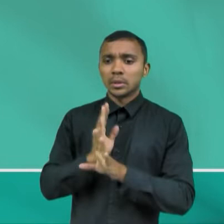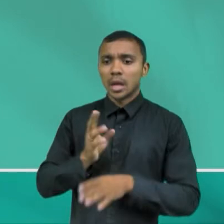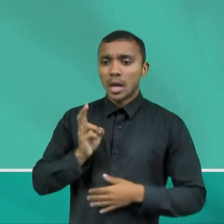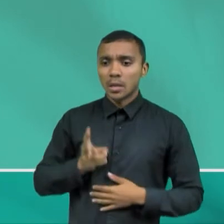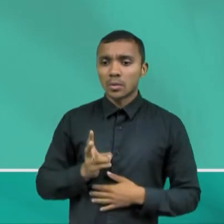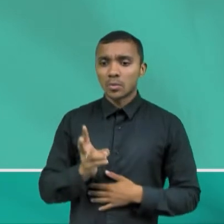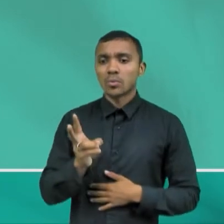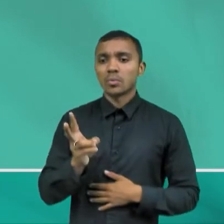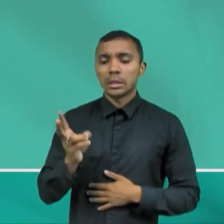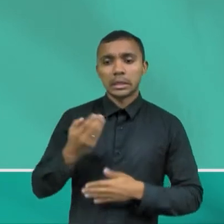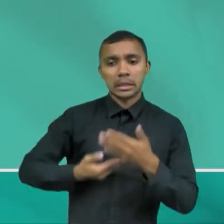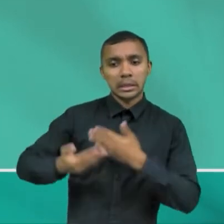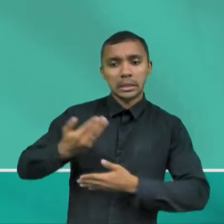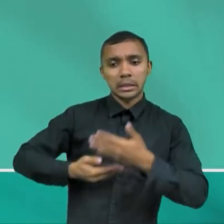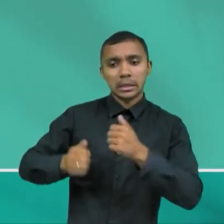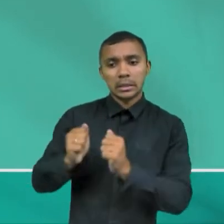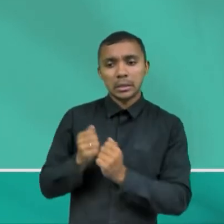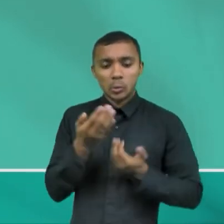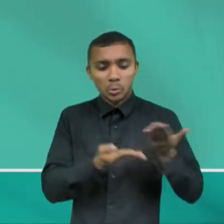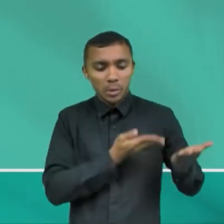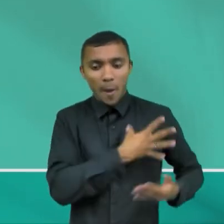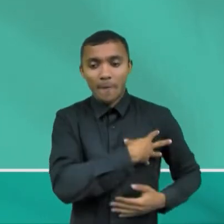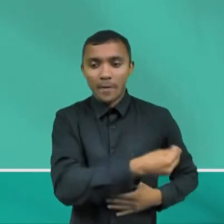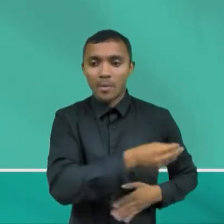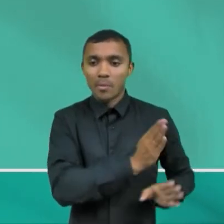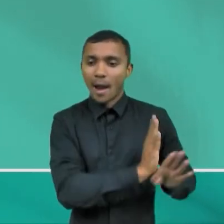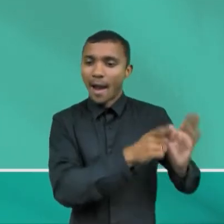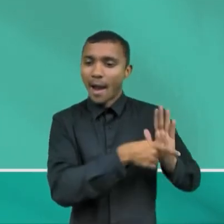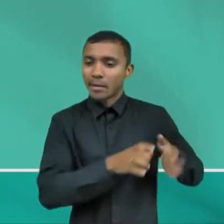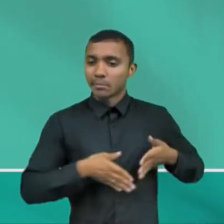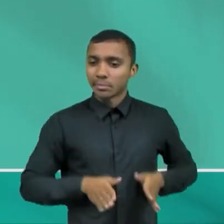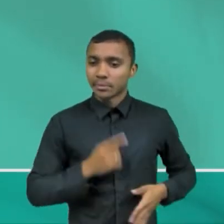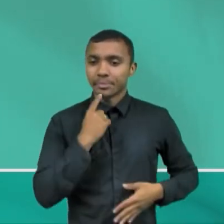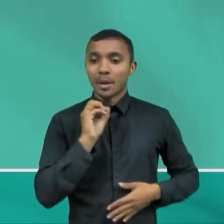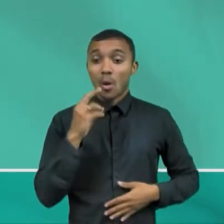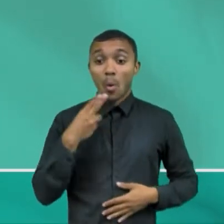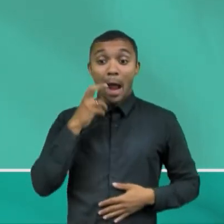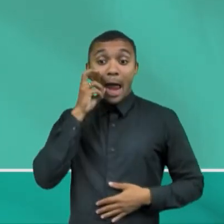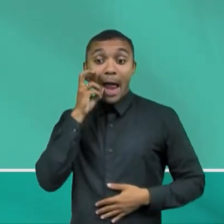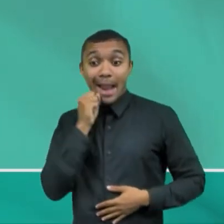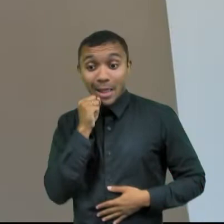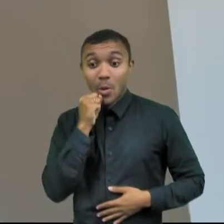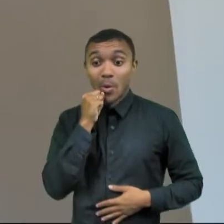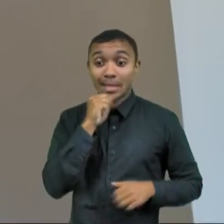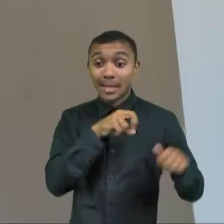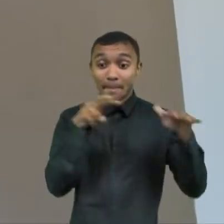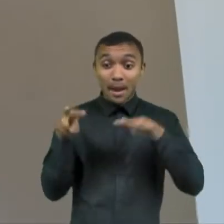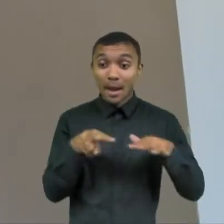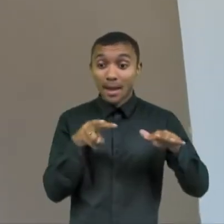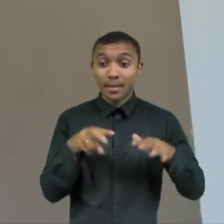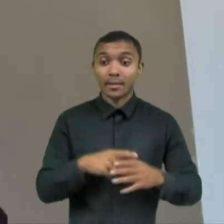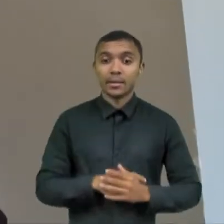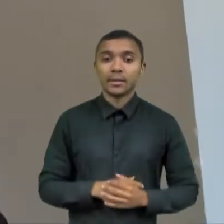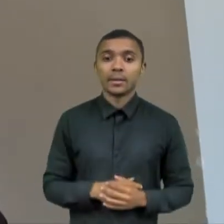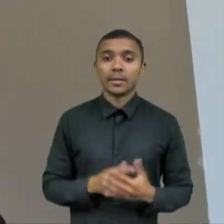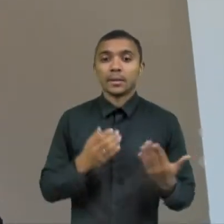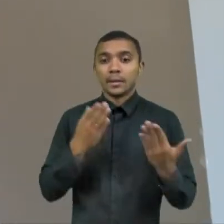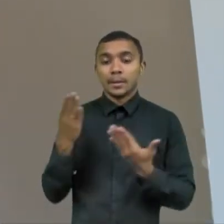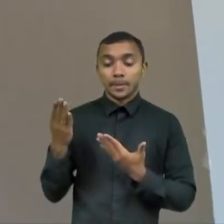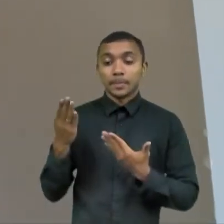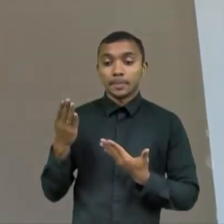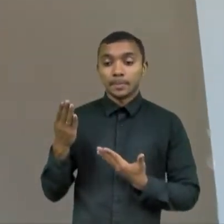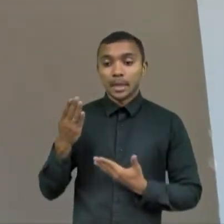envolvidos com o cuidado do filho recém-nascido ou adotado nas primeiras semanas. Michelle Terni, CEO da